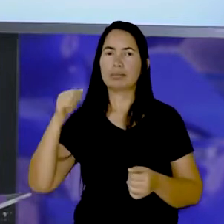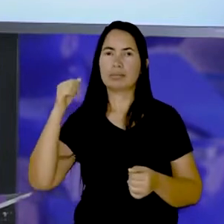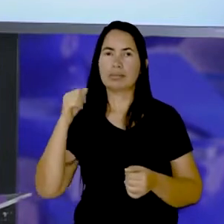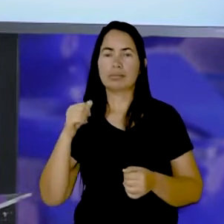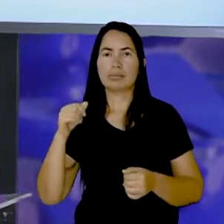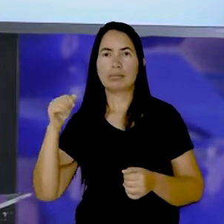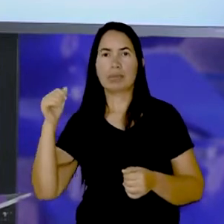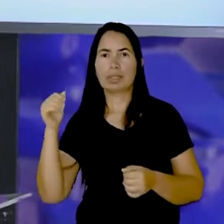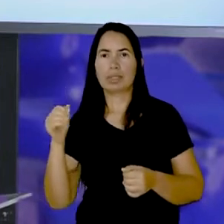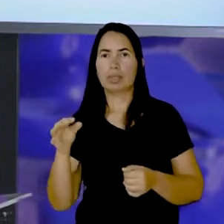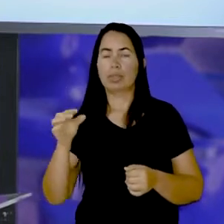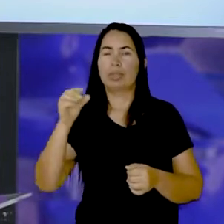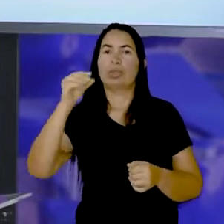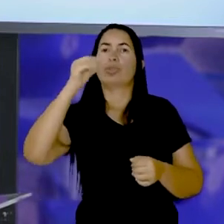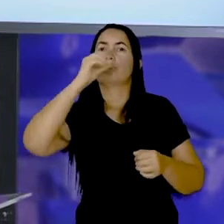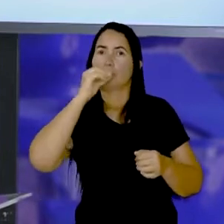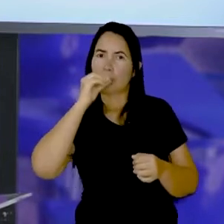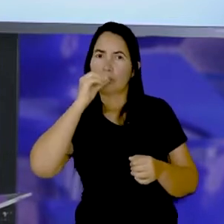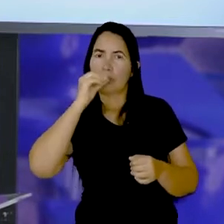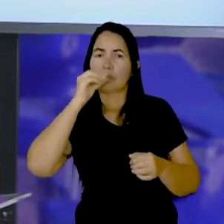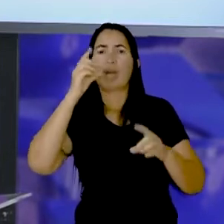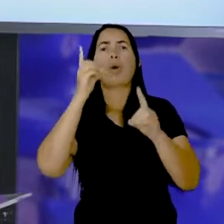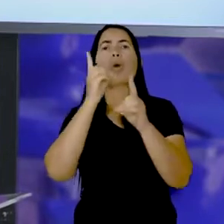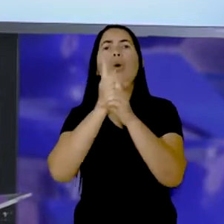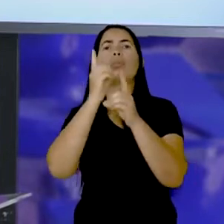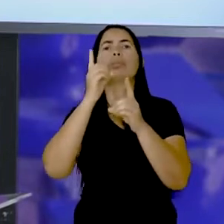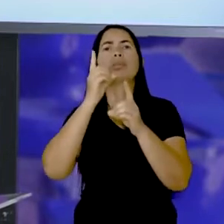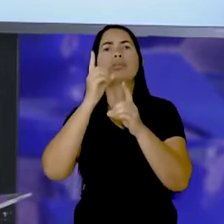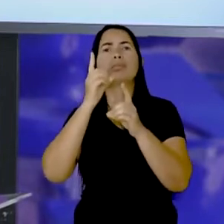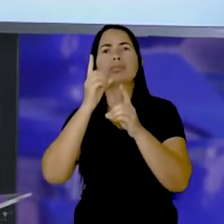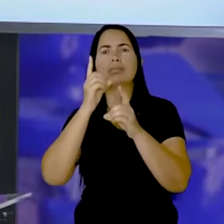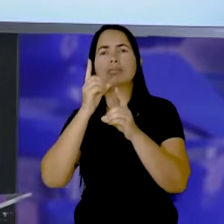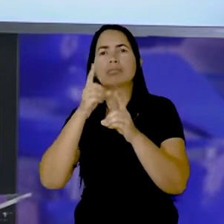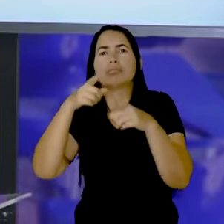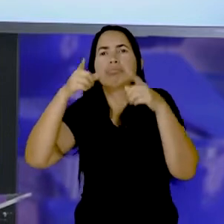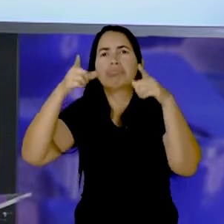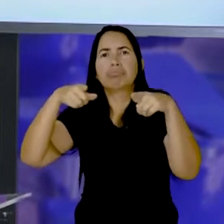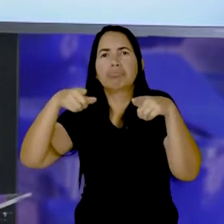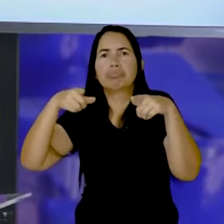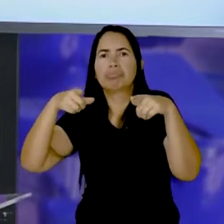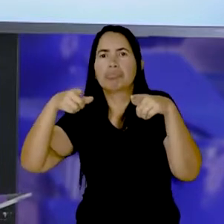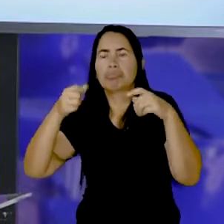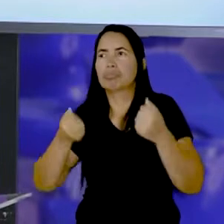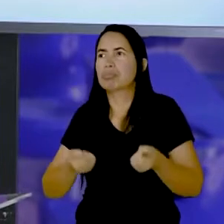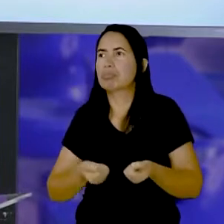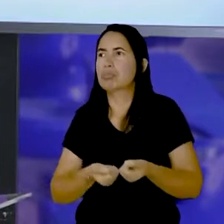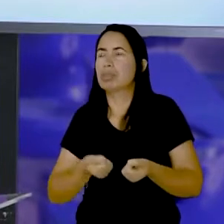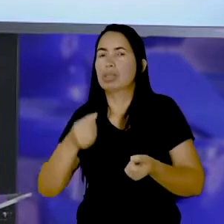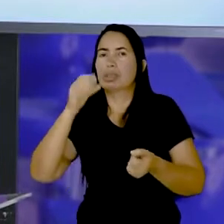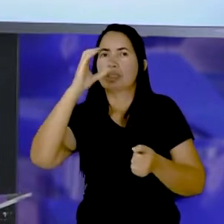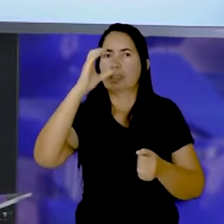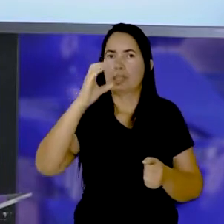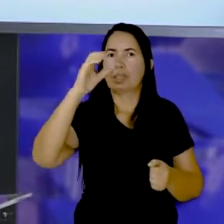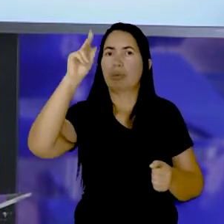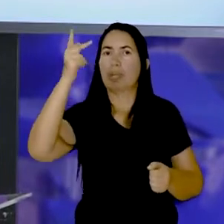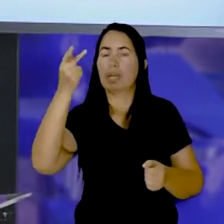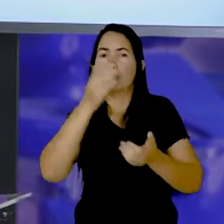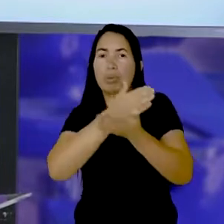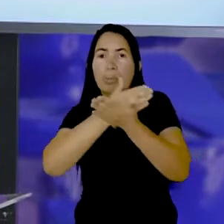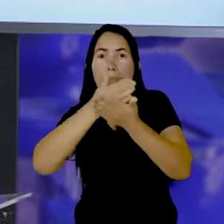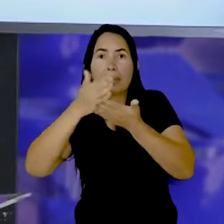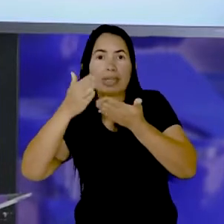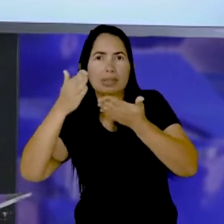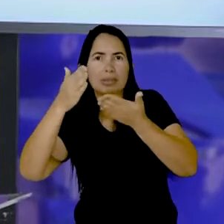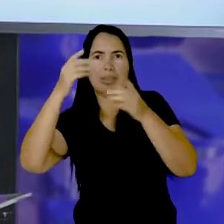Chupeta Em chupeta Onde é que a gente encontra? Aqui, ó O C e o H No início da palavra